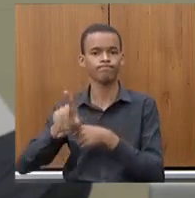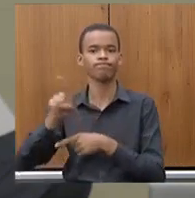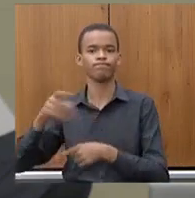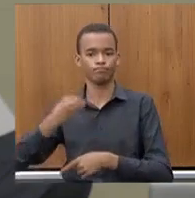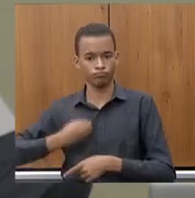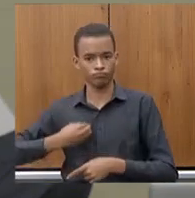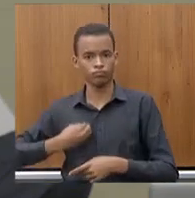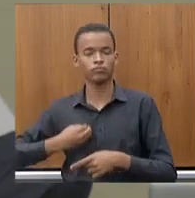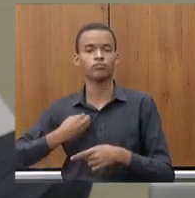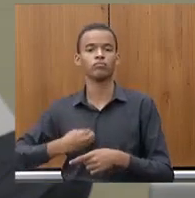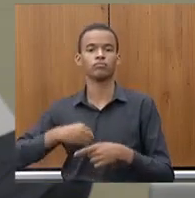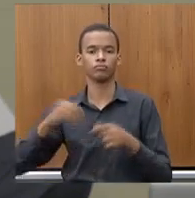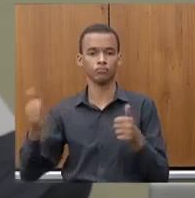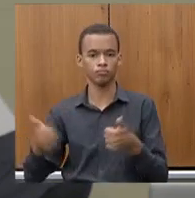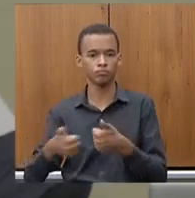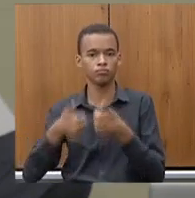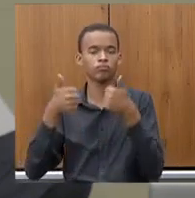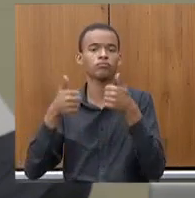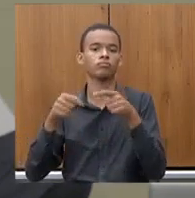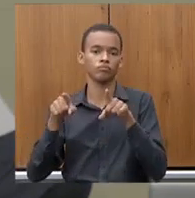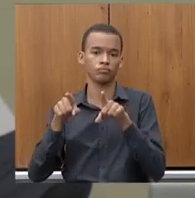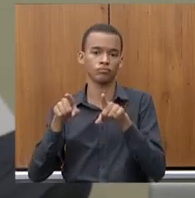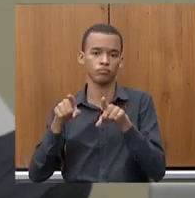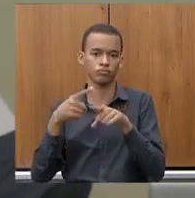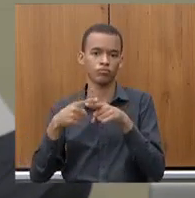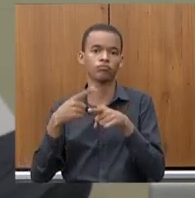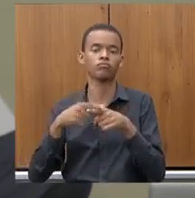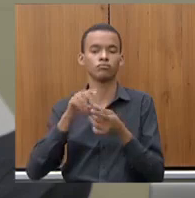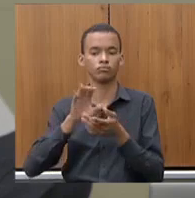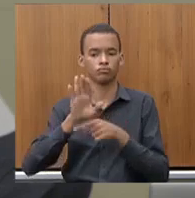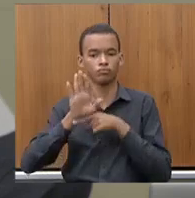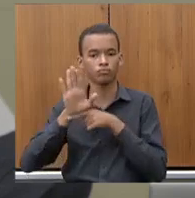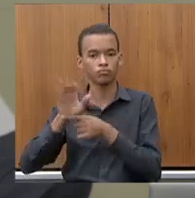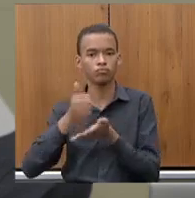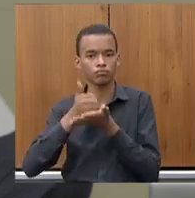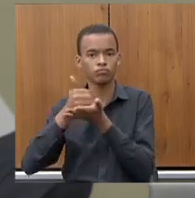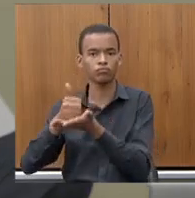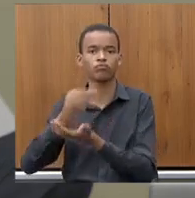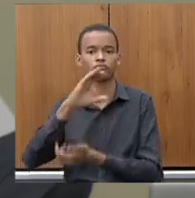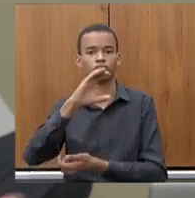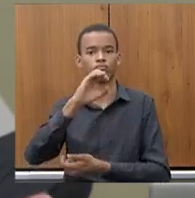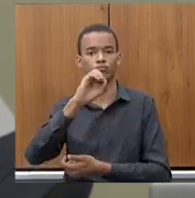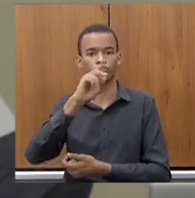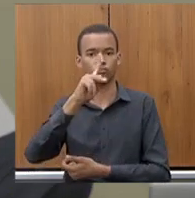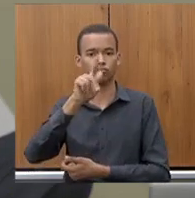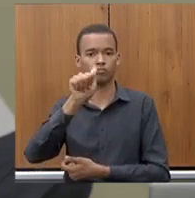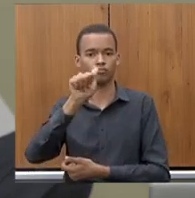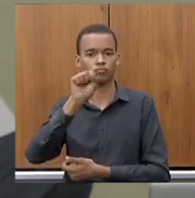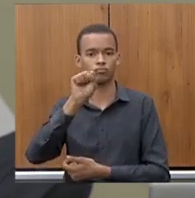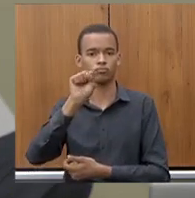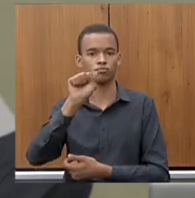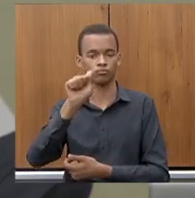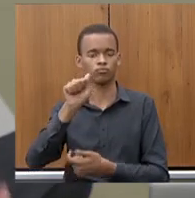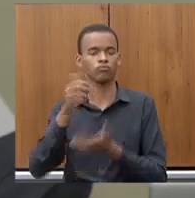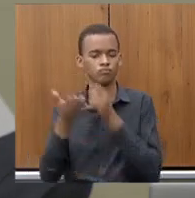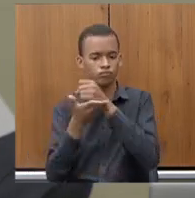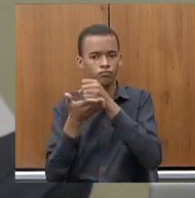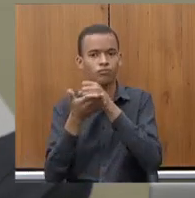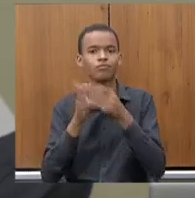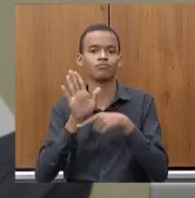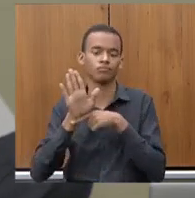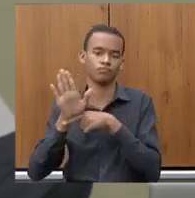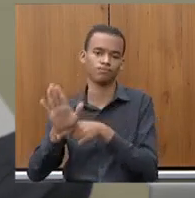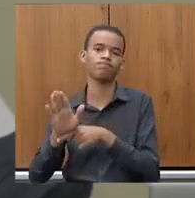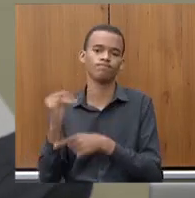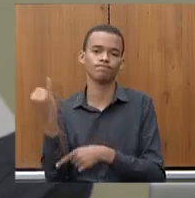de vida tendo um saneamento básico que sinceramente acho que não deveria ser